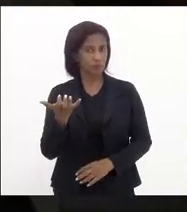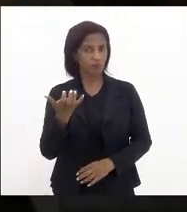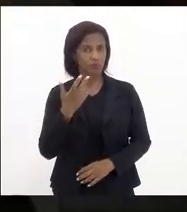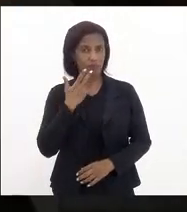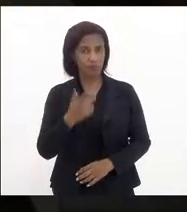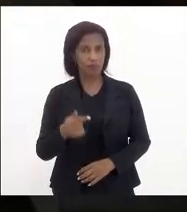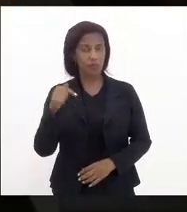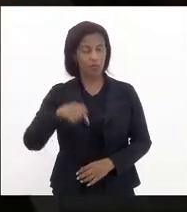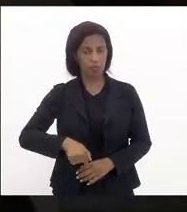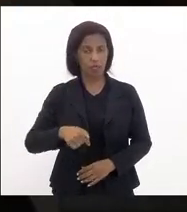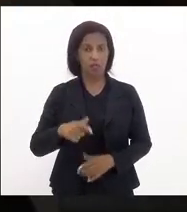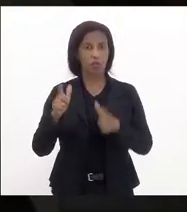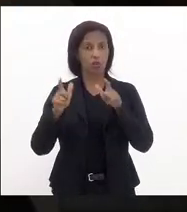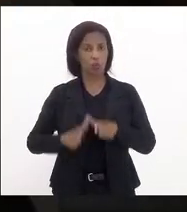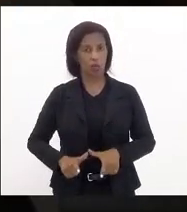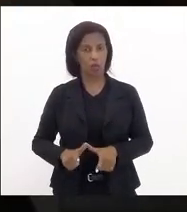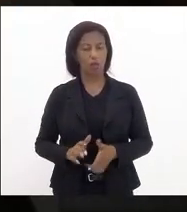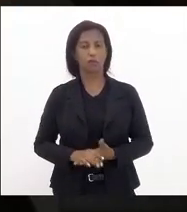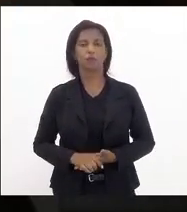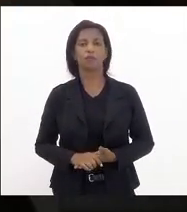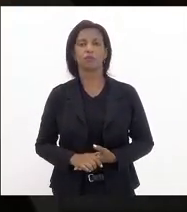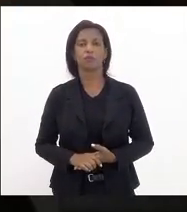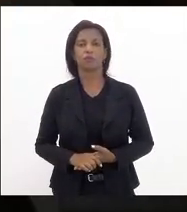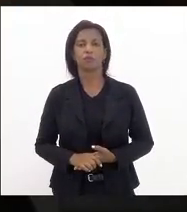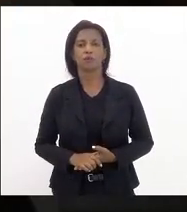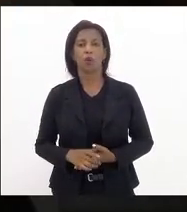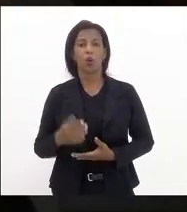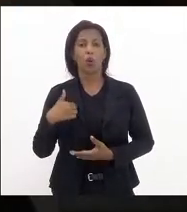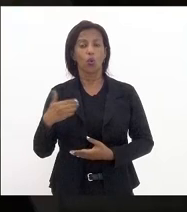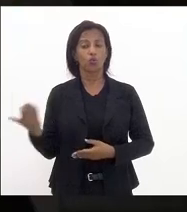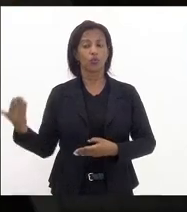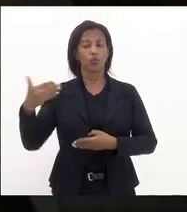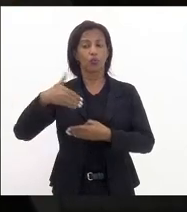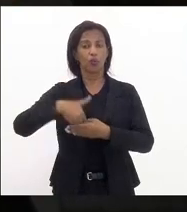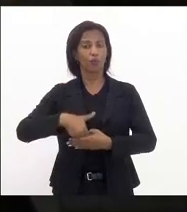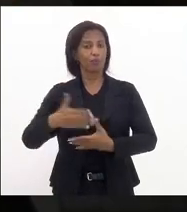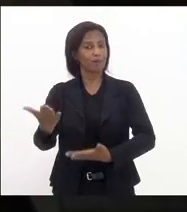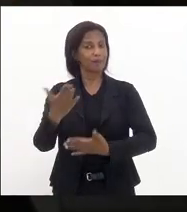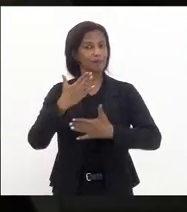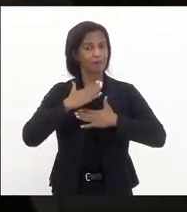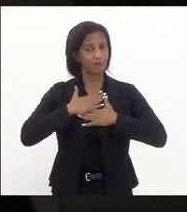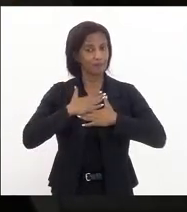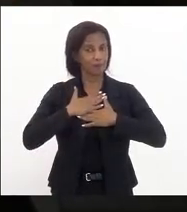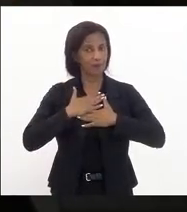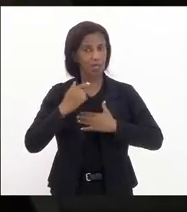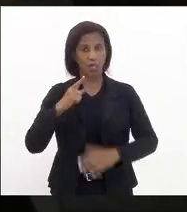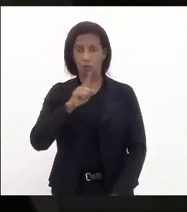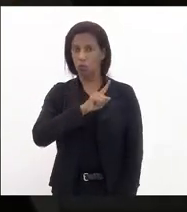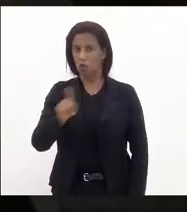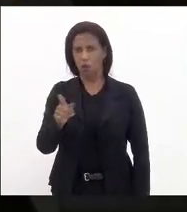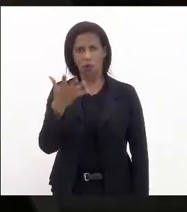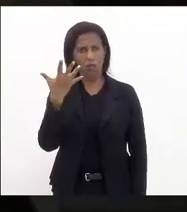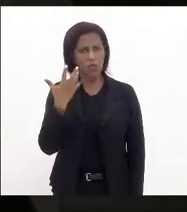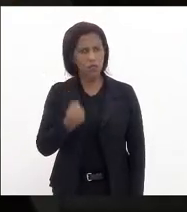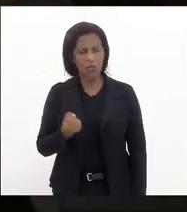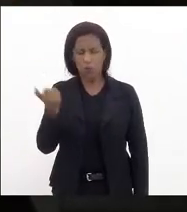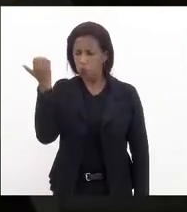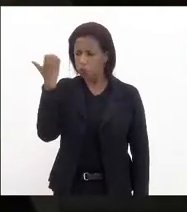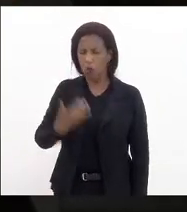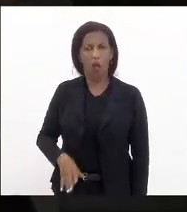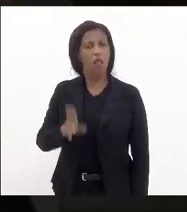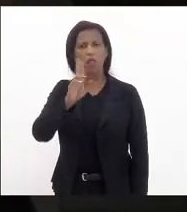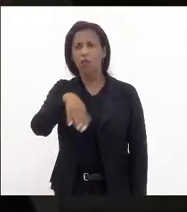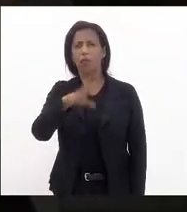desse lugar que o voto popular onde fui trazido pelo voto popular que eu não aceito não fico em